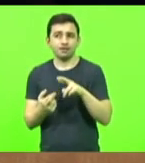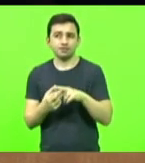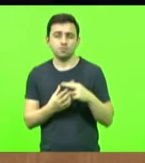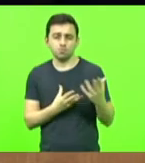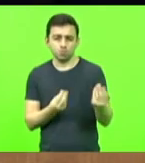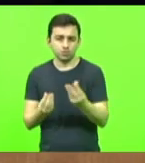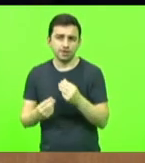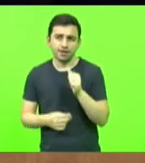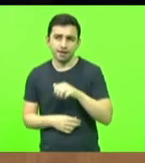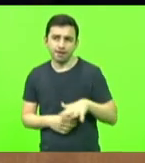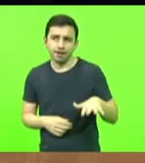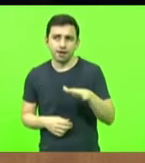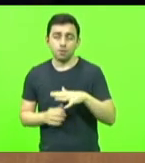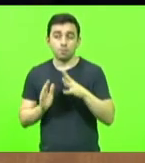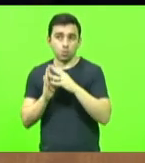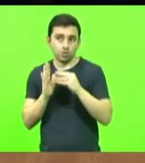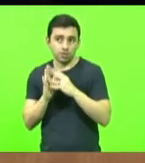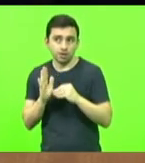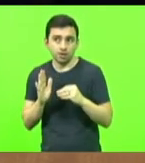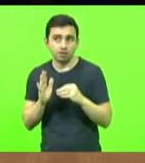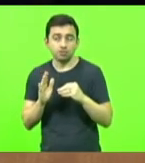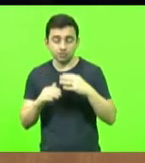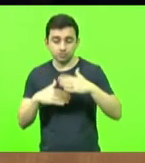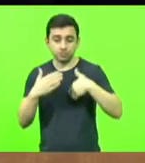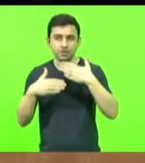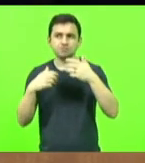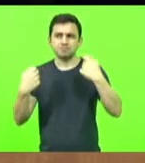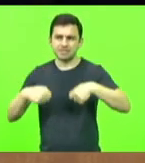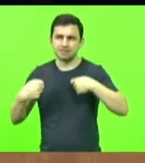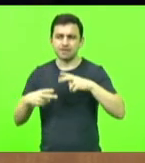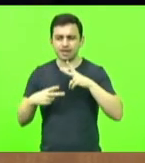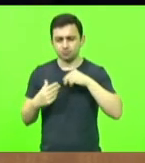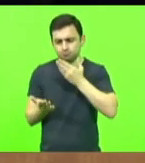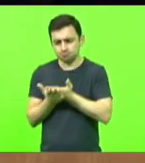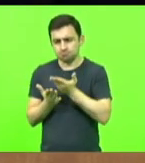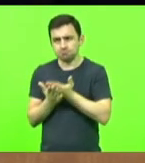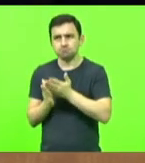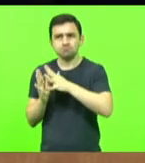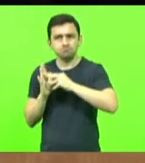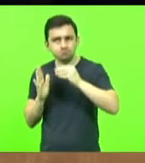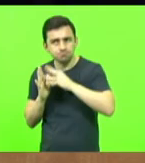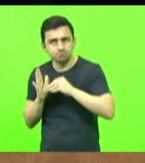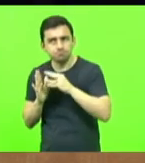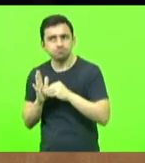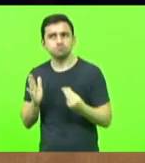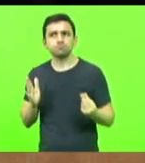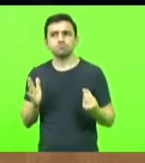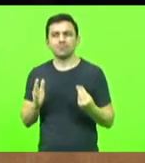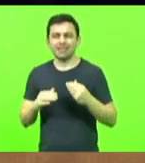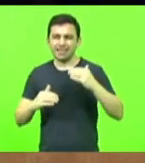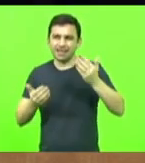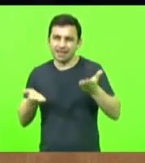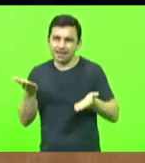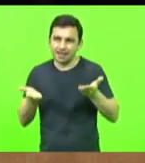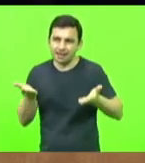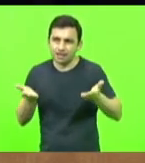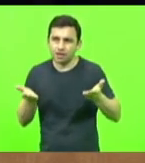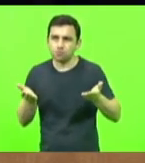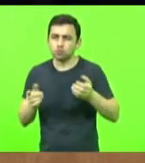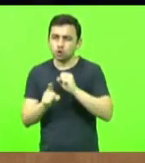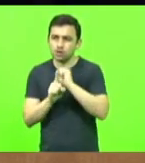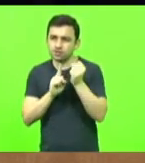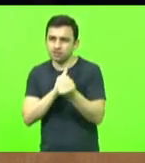Nosso modelo de desenvolvimento merece ser estudado e copiado. Nosso equilíbrio social e econômico